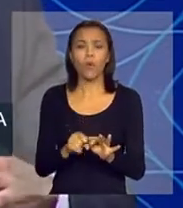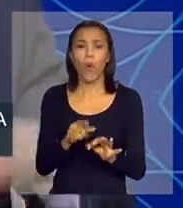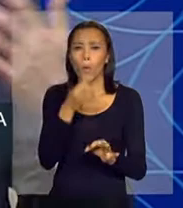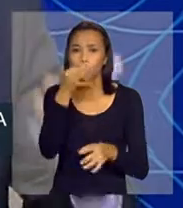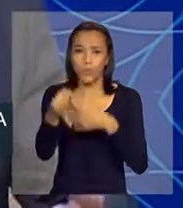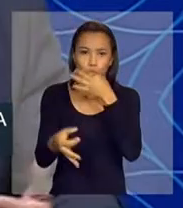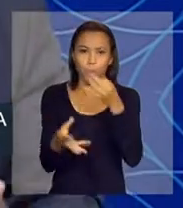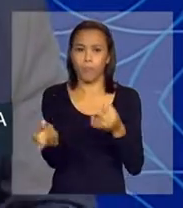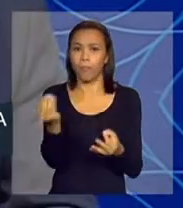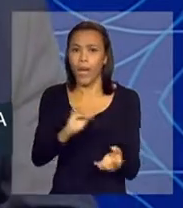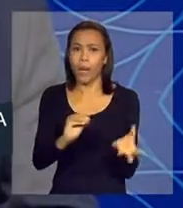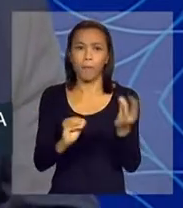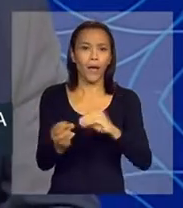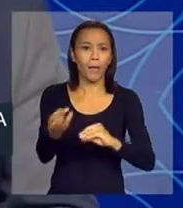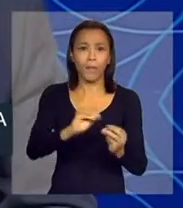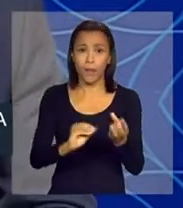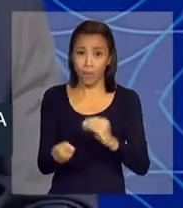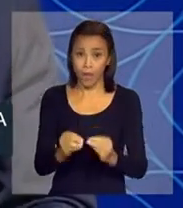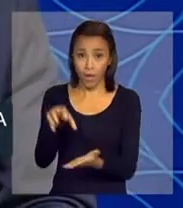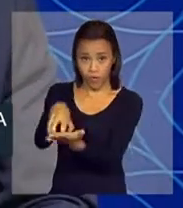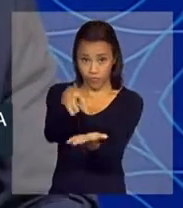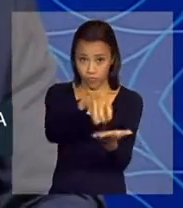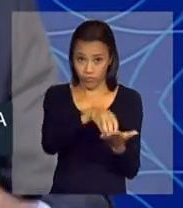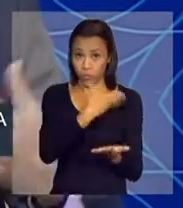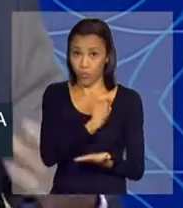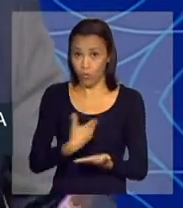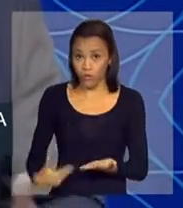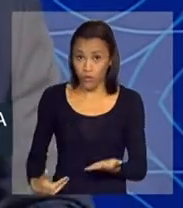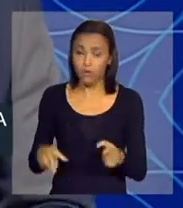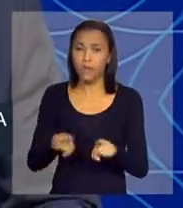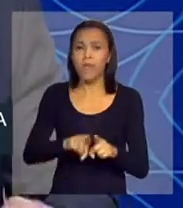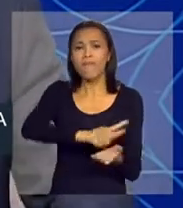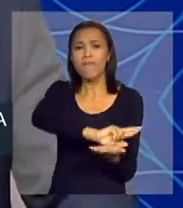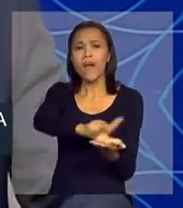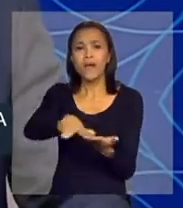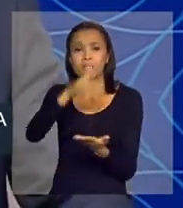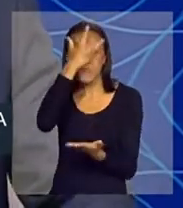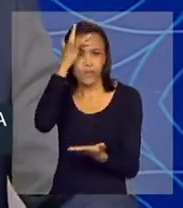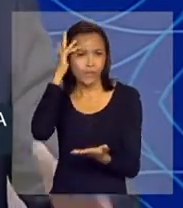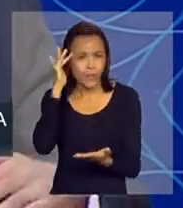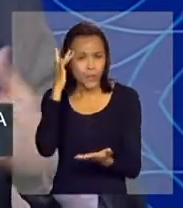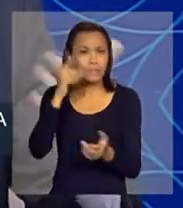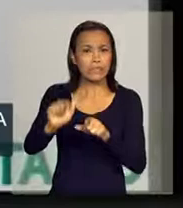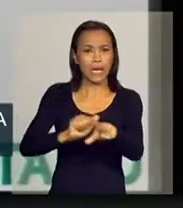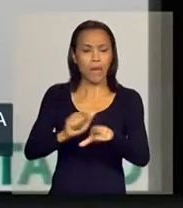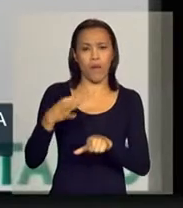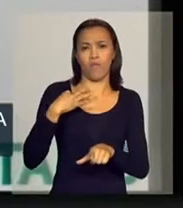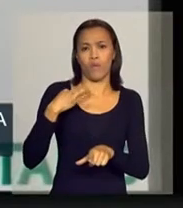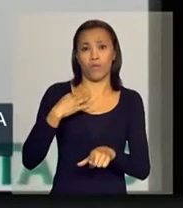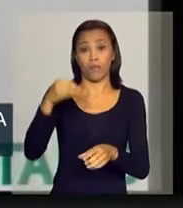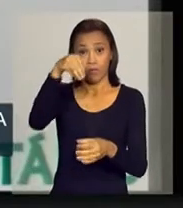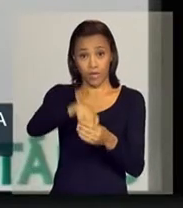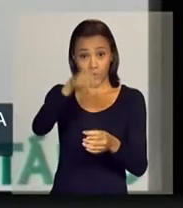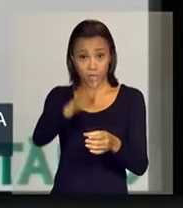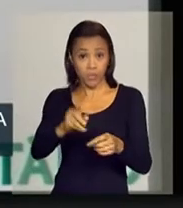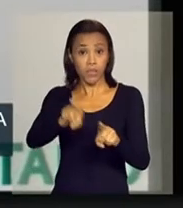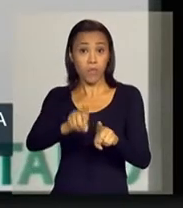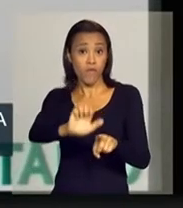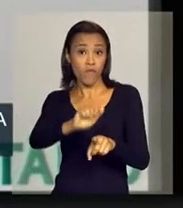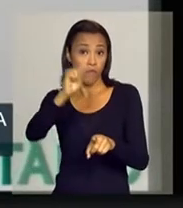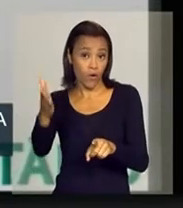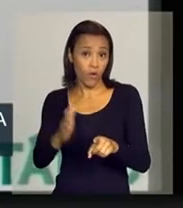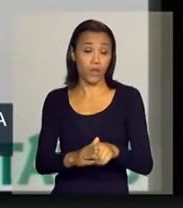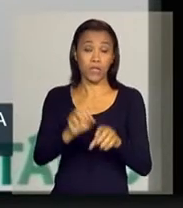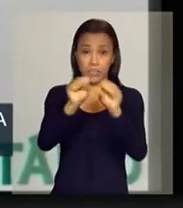várias entidades públicas, várias pessoas que estiveram em trabalho voluntário dentro e fora do país, Sistema